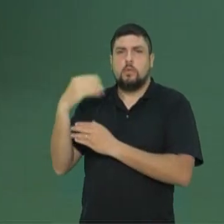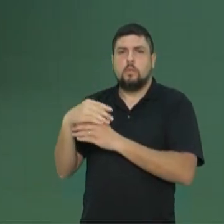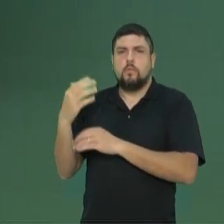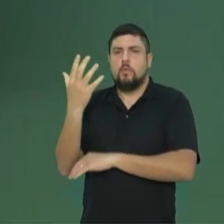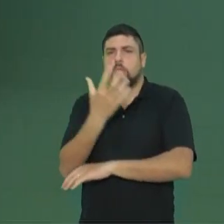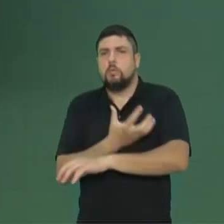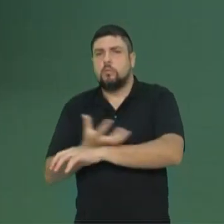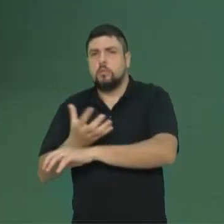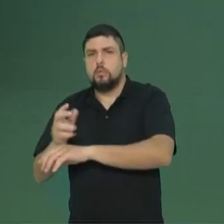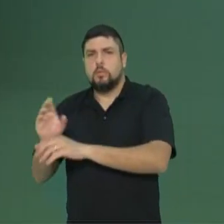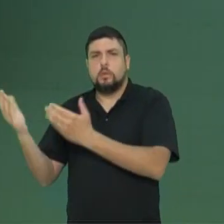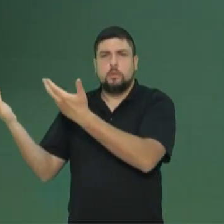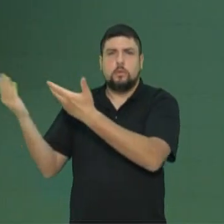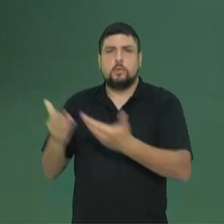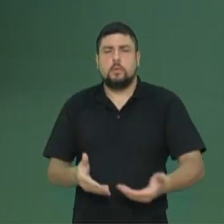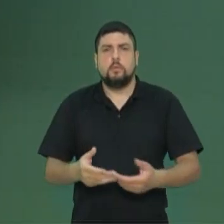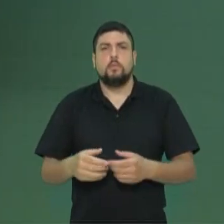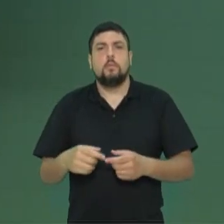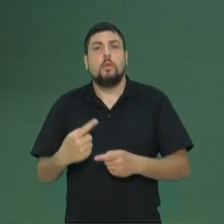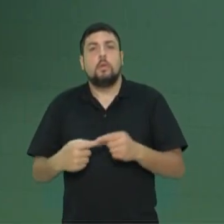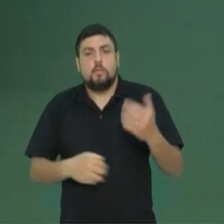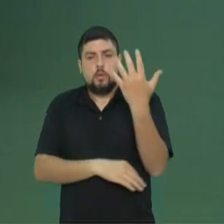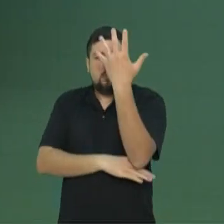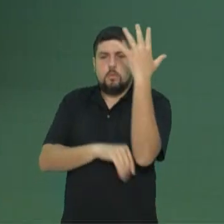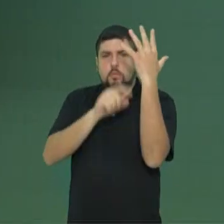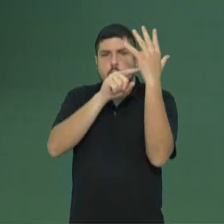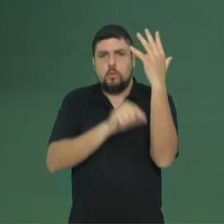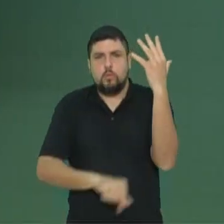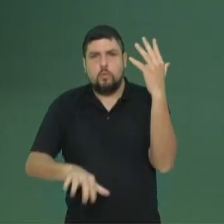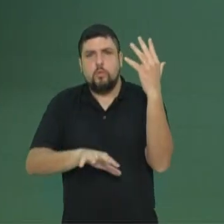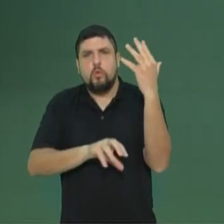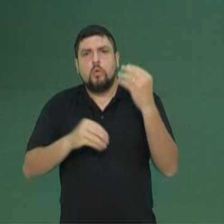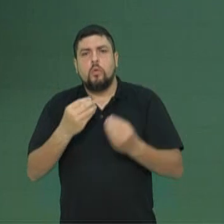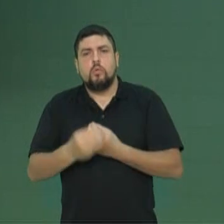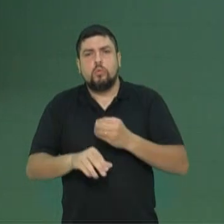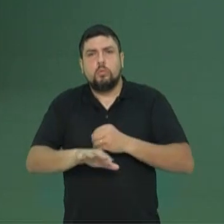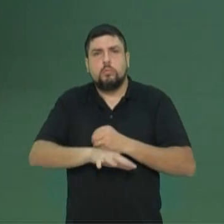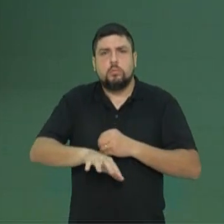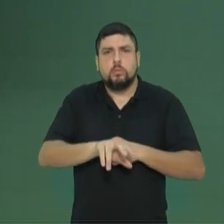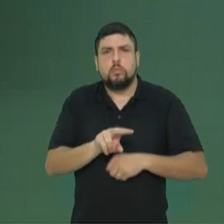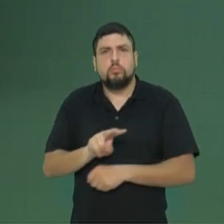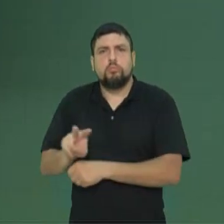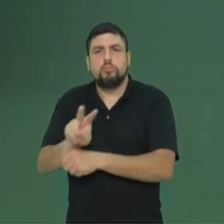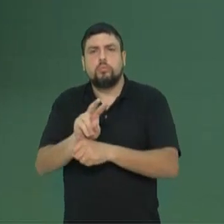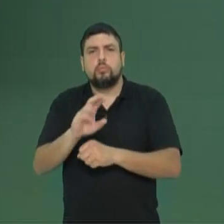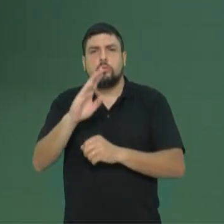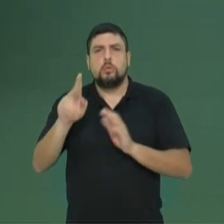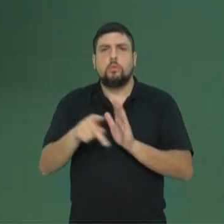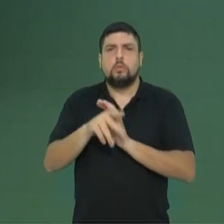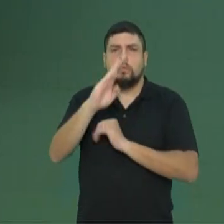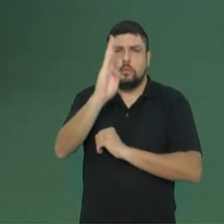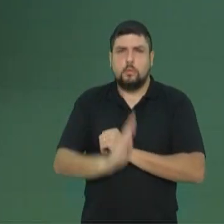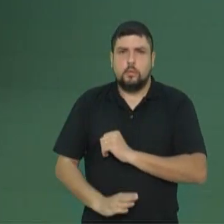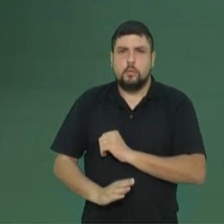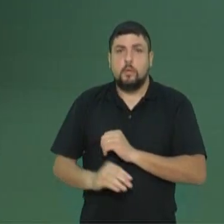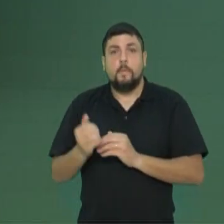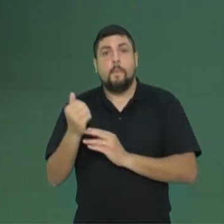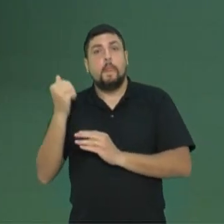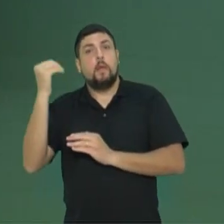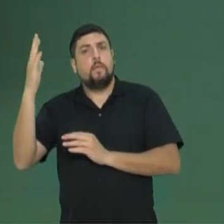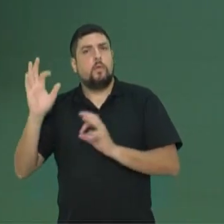Por quê? Porque essas plantas nativas, elas fazem serviços ambientais para o ecossistema brasileiro. As exóticas, não. Então,